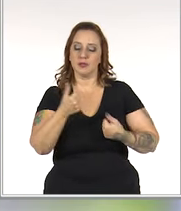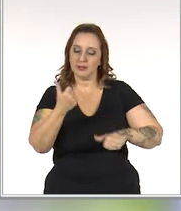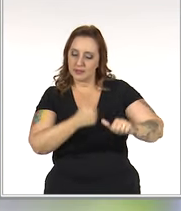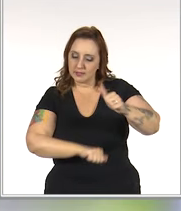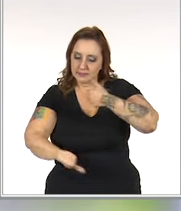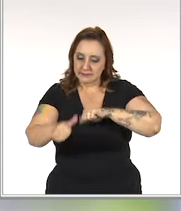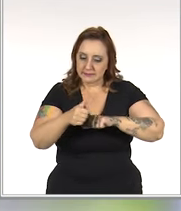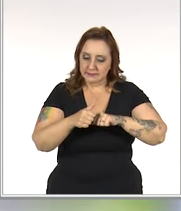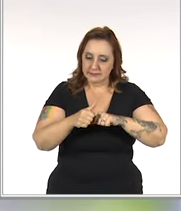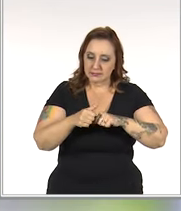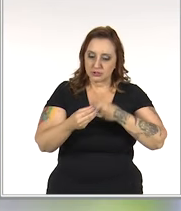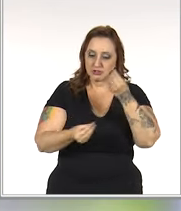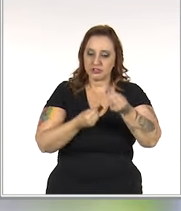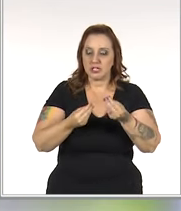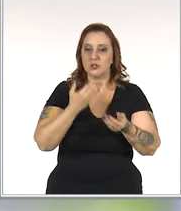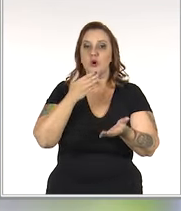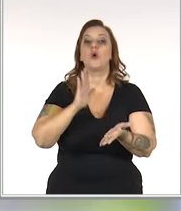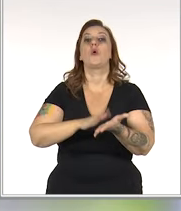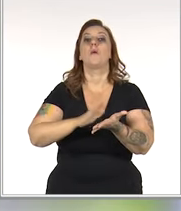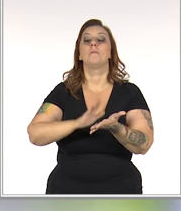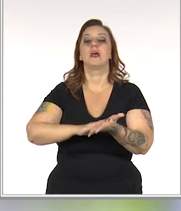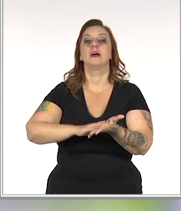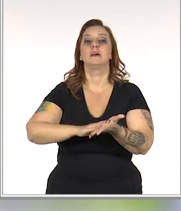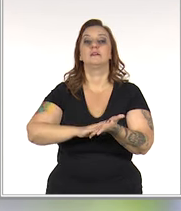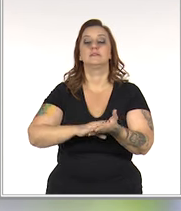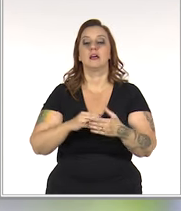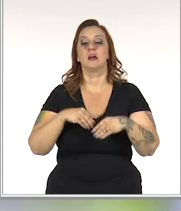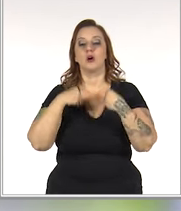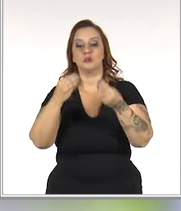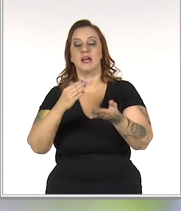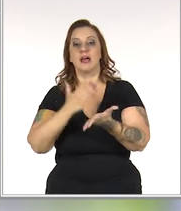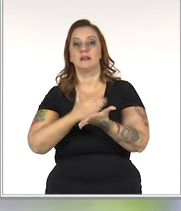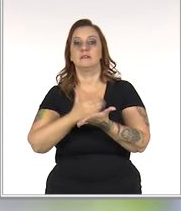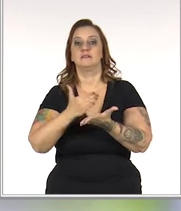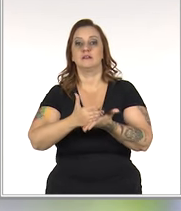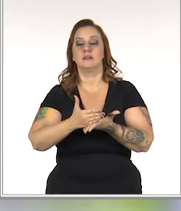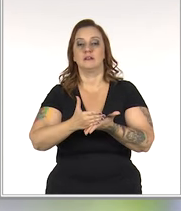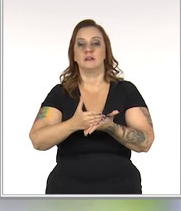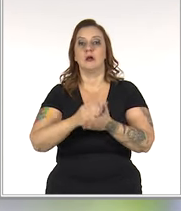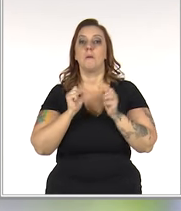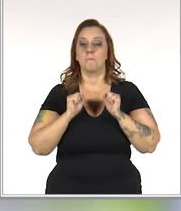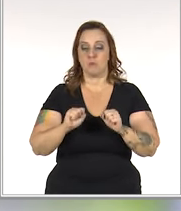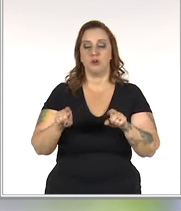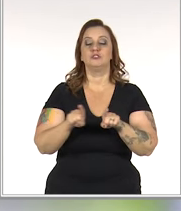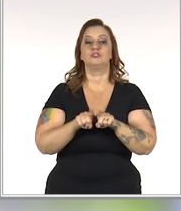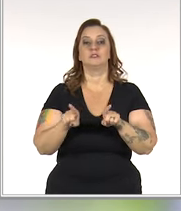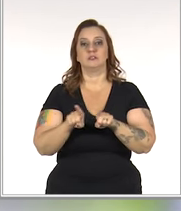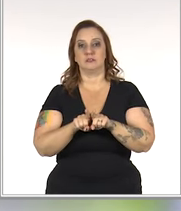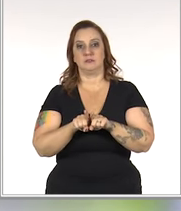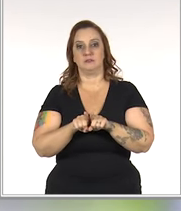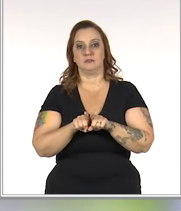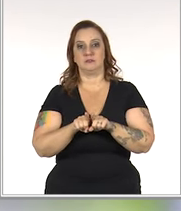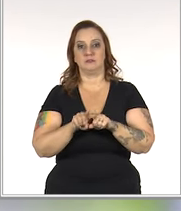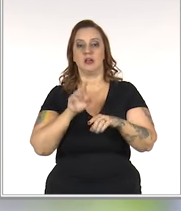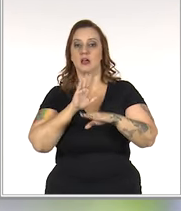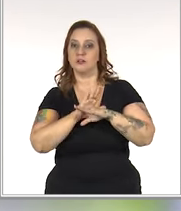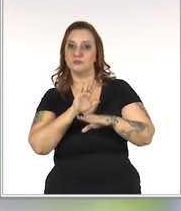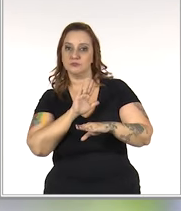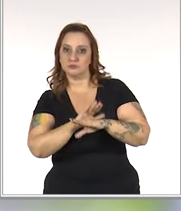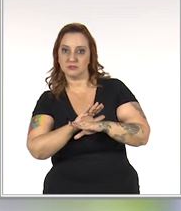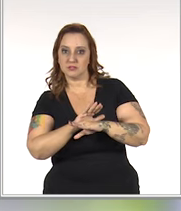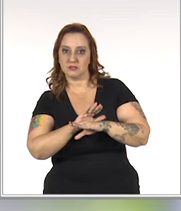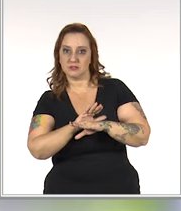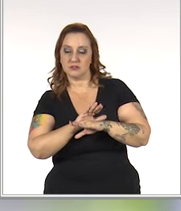Revisar o sistema de cobrança e de concessão de crédito a clientes pode ser uma medida também que irá